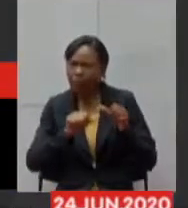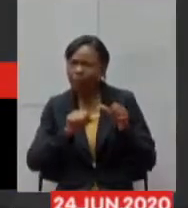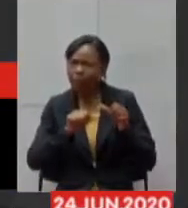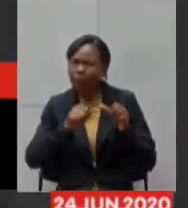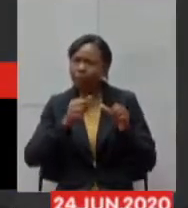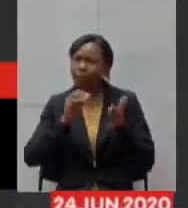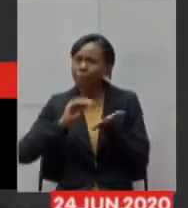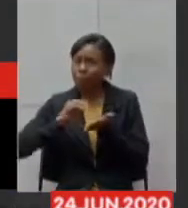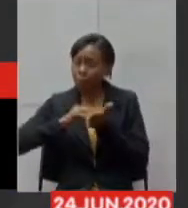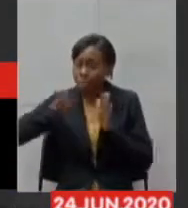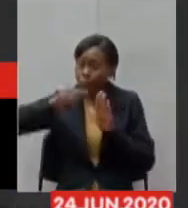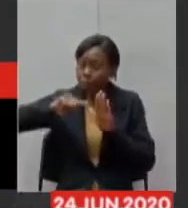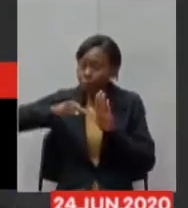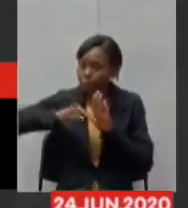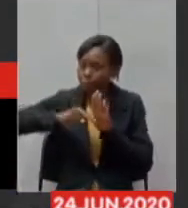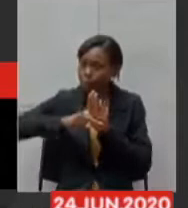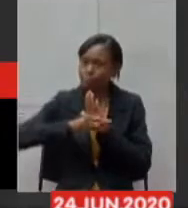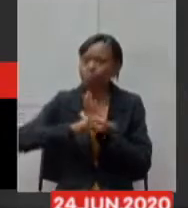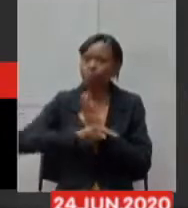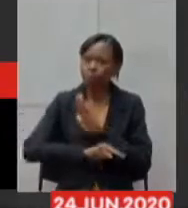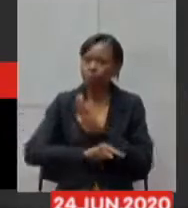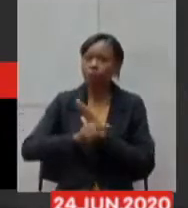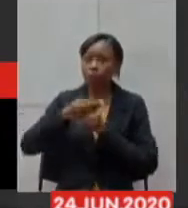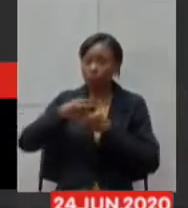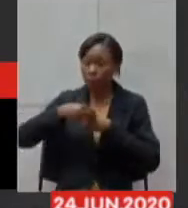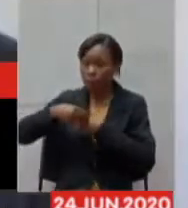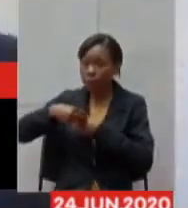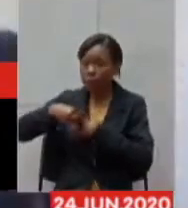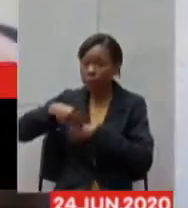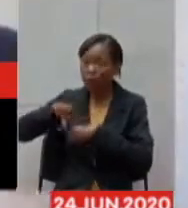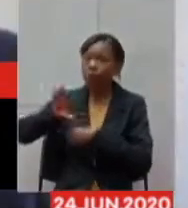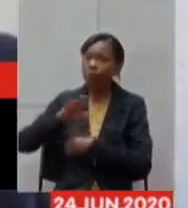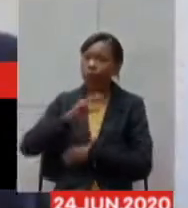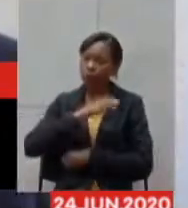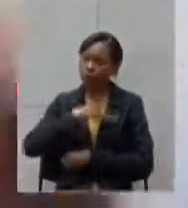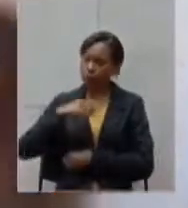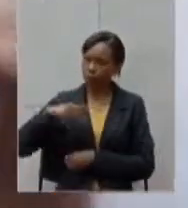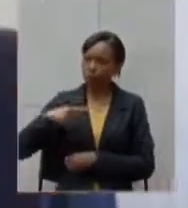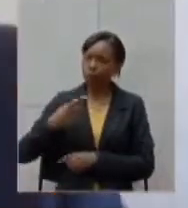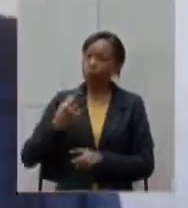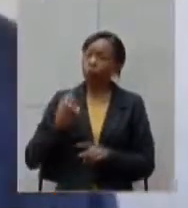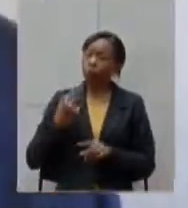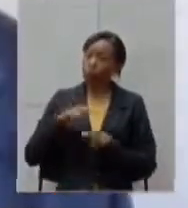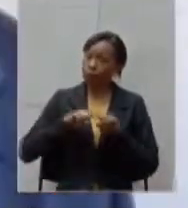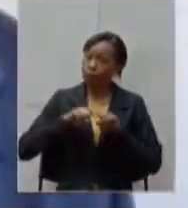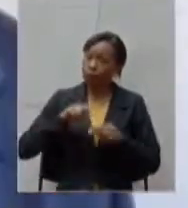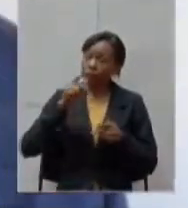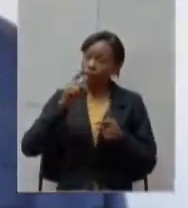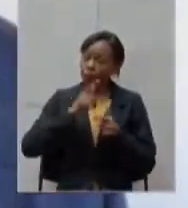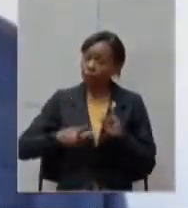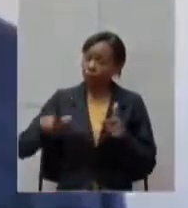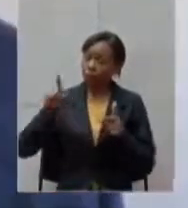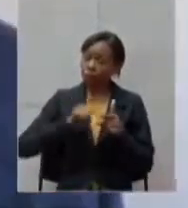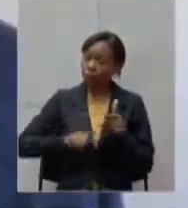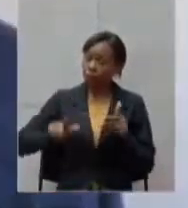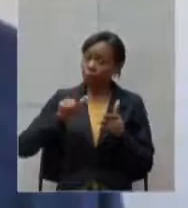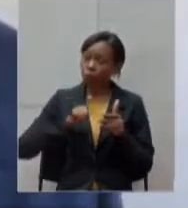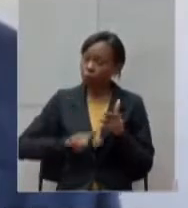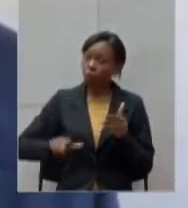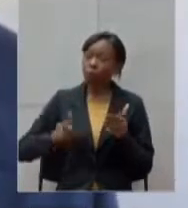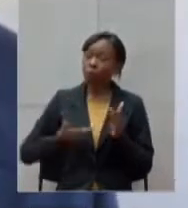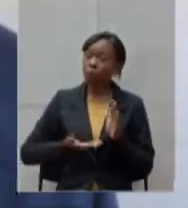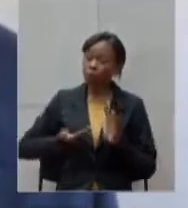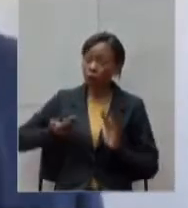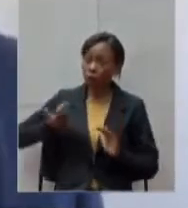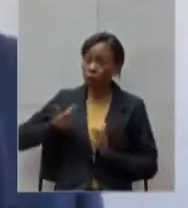aprofundamento maior e aí encaminha isso ao ministério público haja vista os problemas detectados nas fases iniciais da contratação